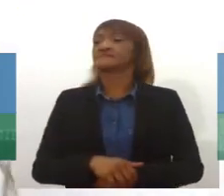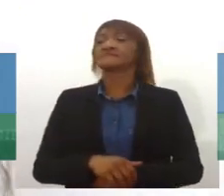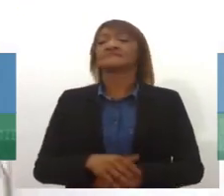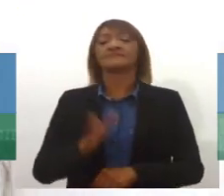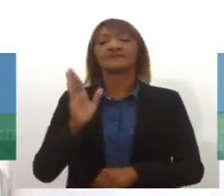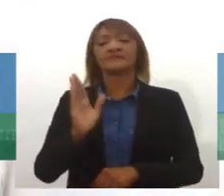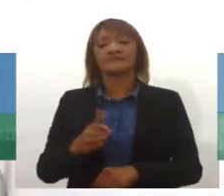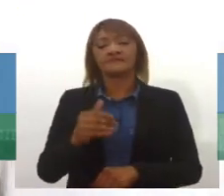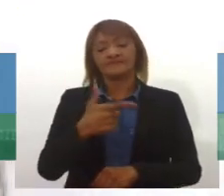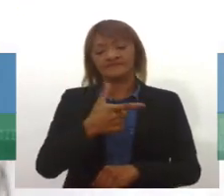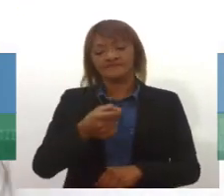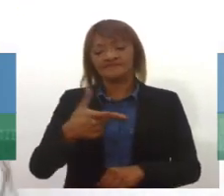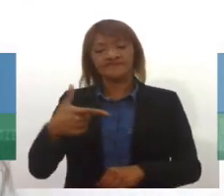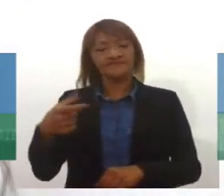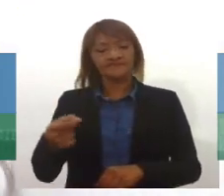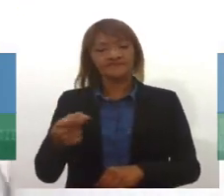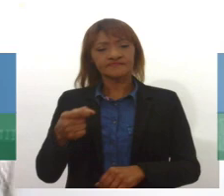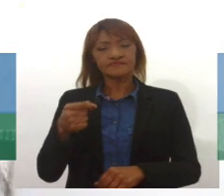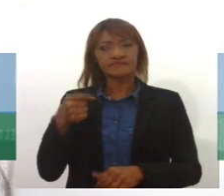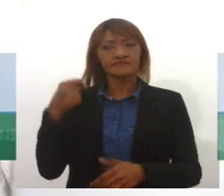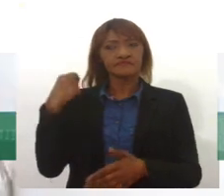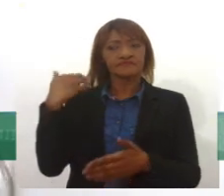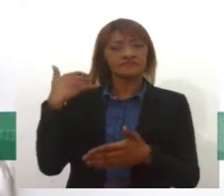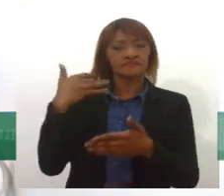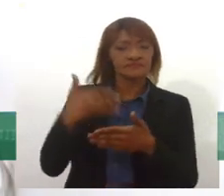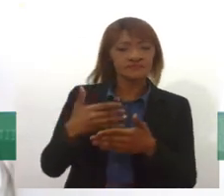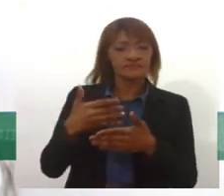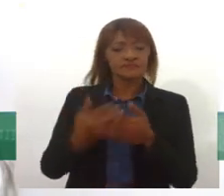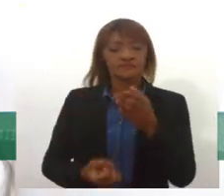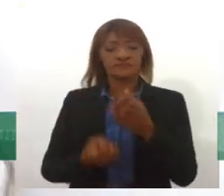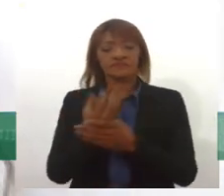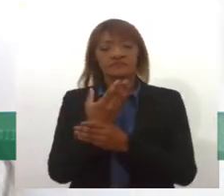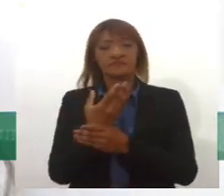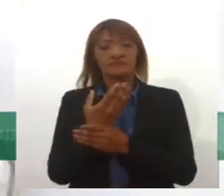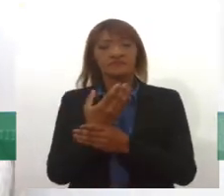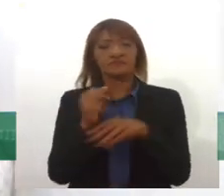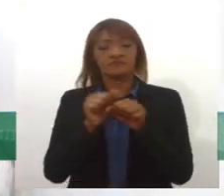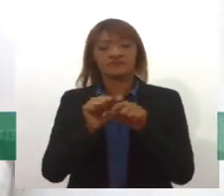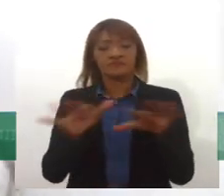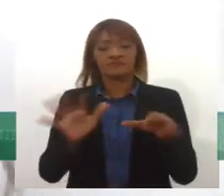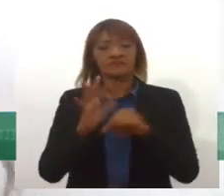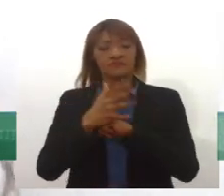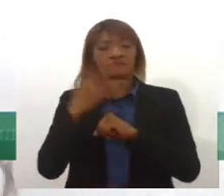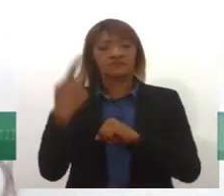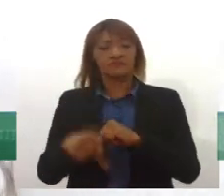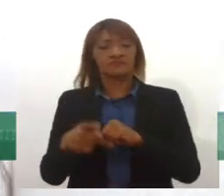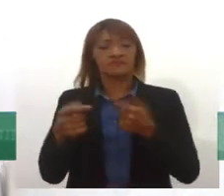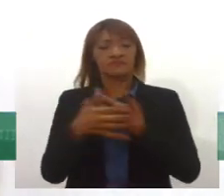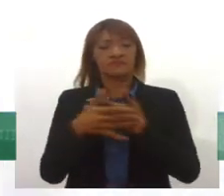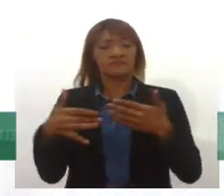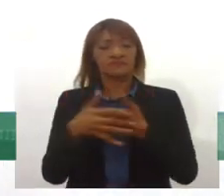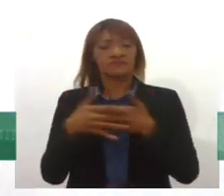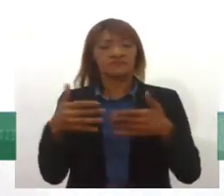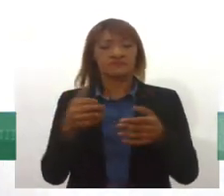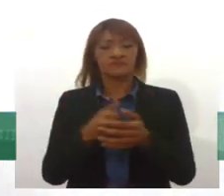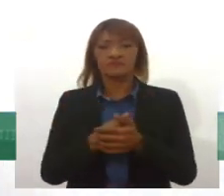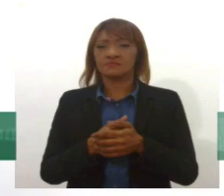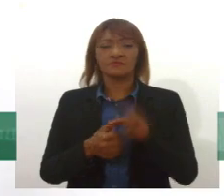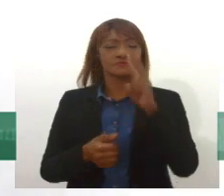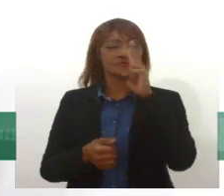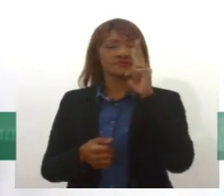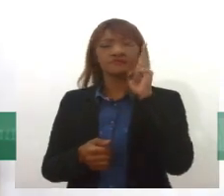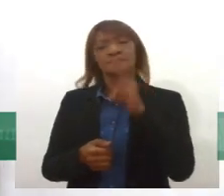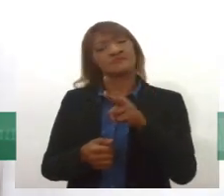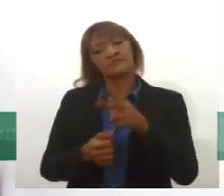2020, assim, trazendo um pouco do que foi a pandemia na nossa cidade, a gente teve um impacto muito grande